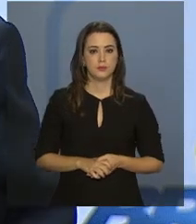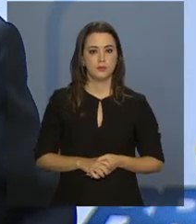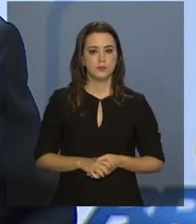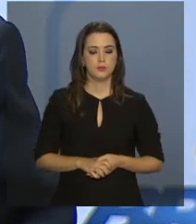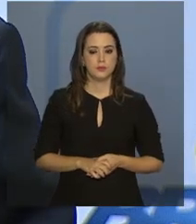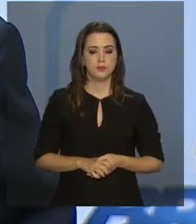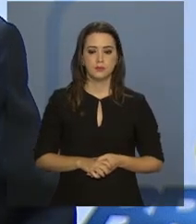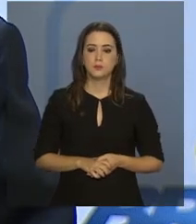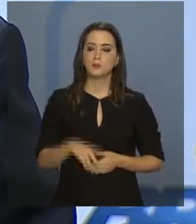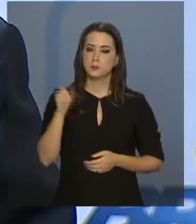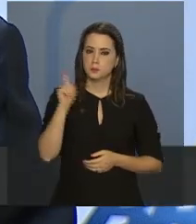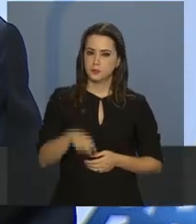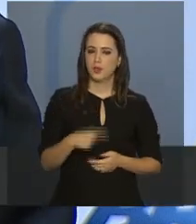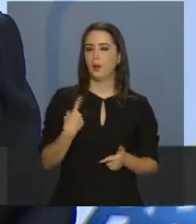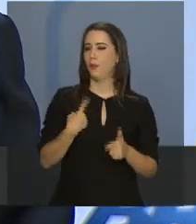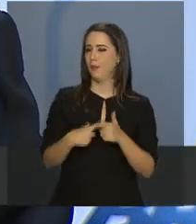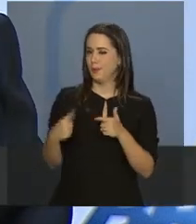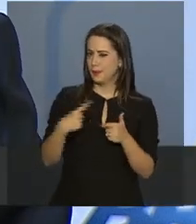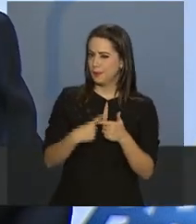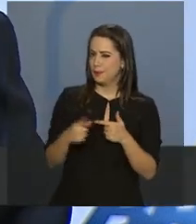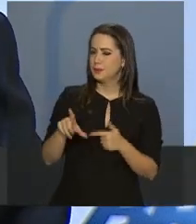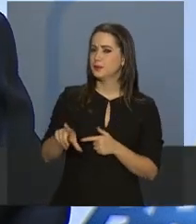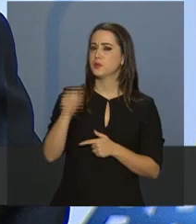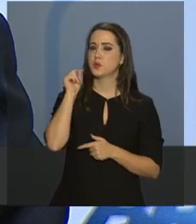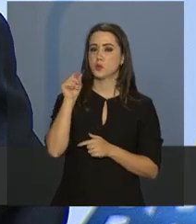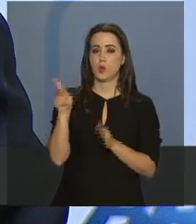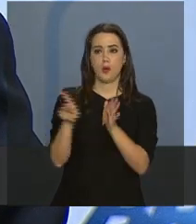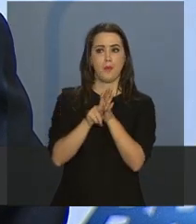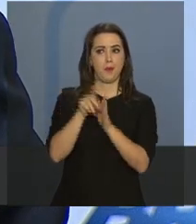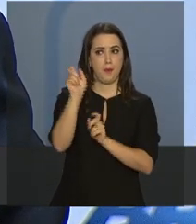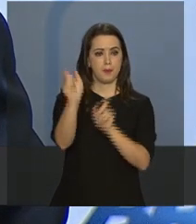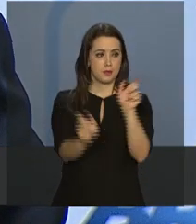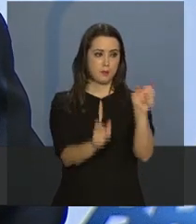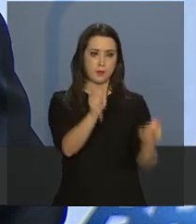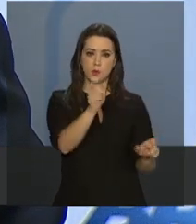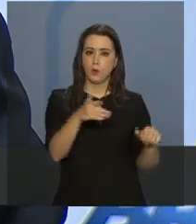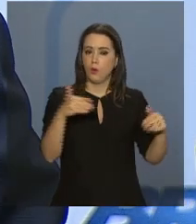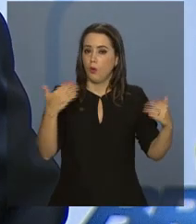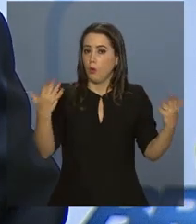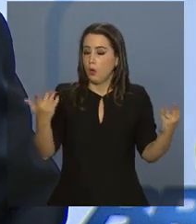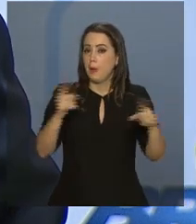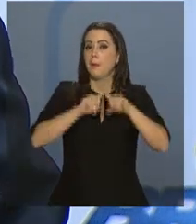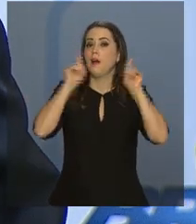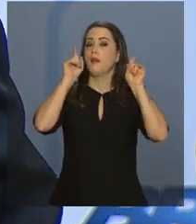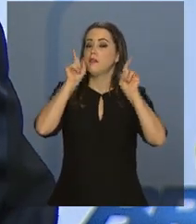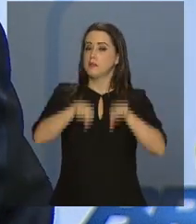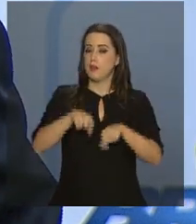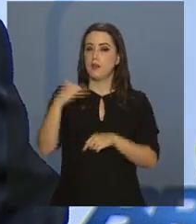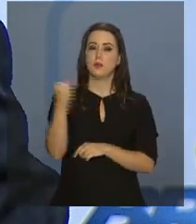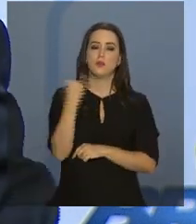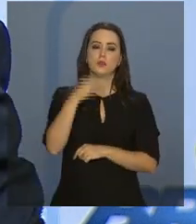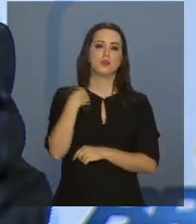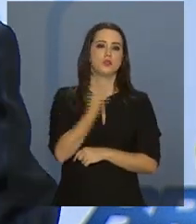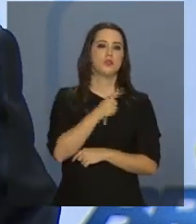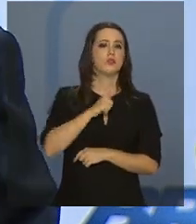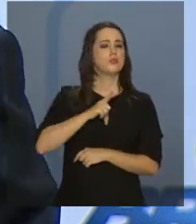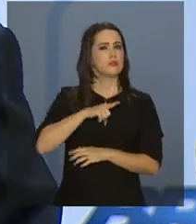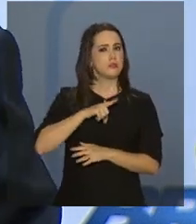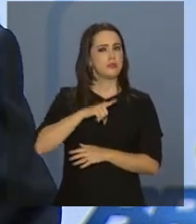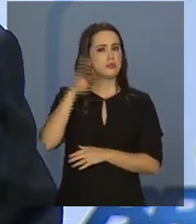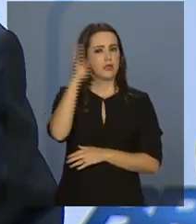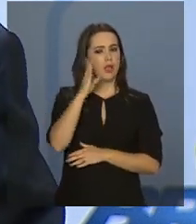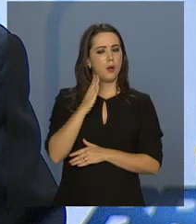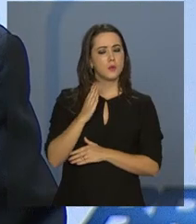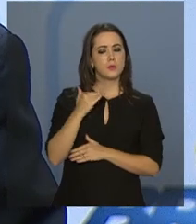É uma questão muito de decisão das pessoas, mas é importante que nós tenhamos avanços